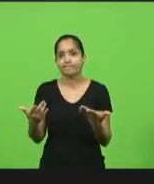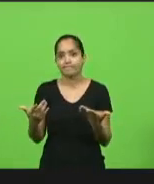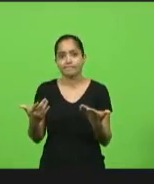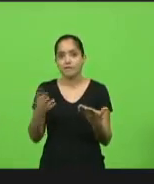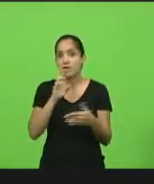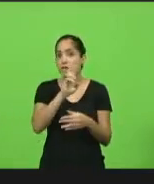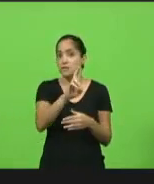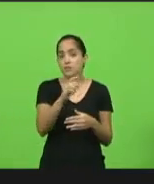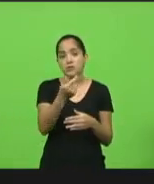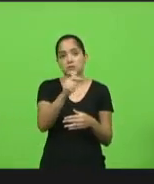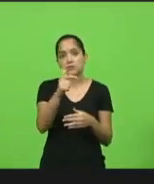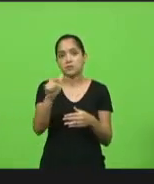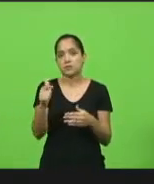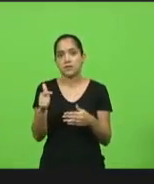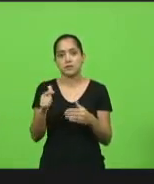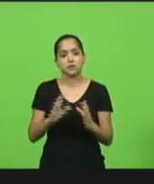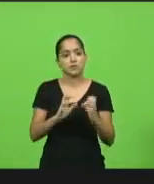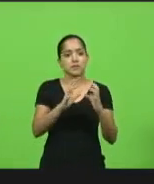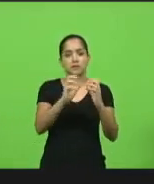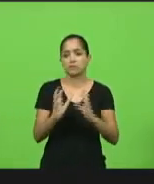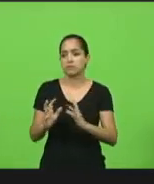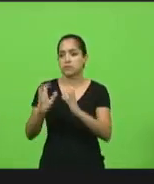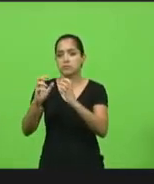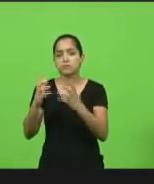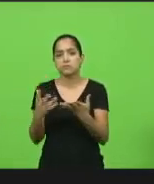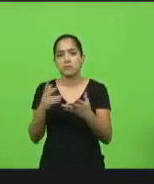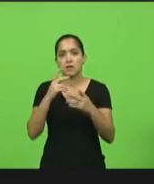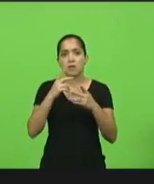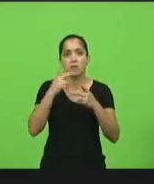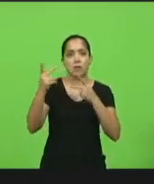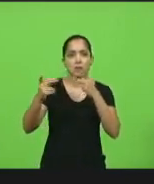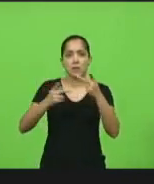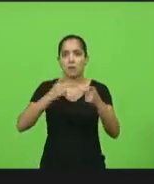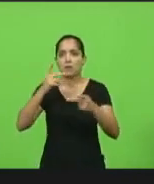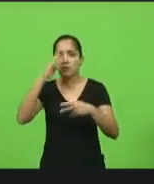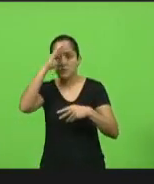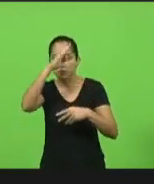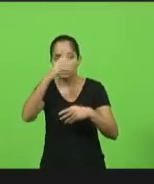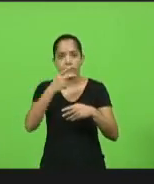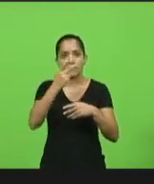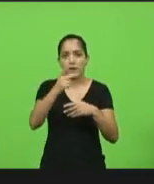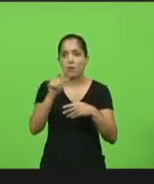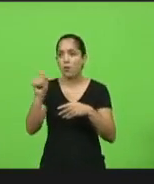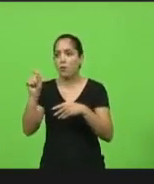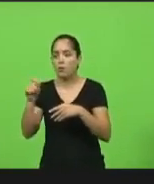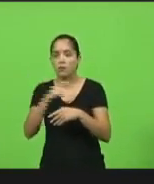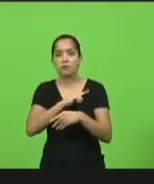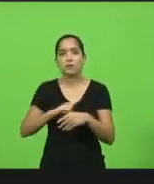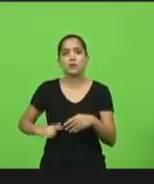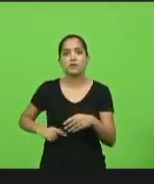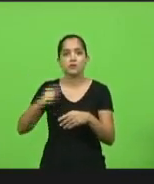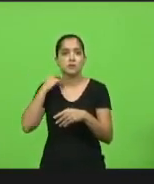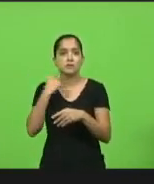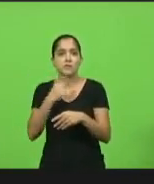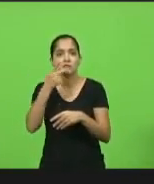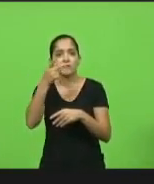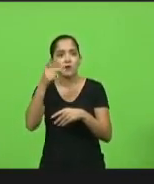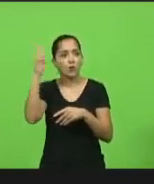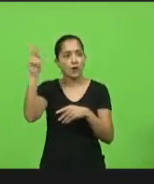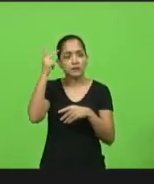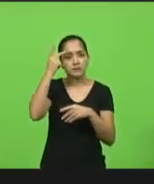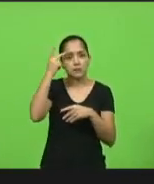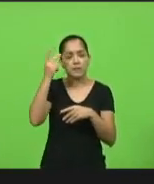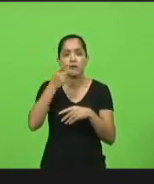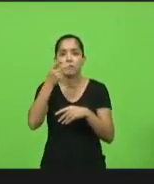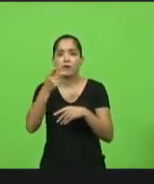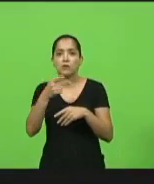a resposta. A gente só fica brigando, batendo boca. Ah, porque o Bolsonaro falou isso, o governador de Minas falou isso, o governador de São Paulo isso, o governador de Santa